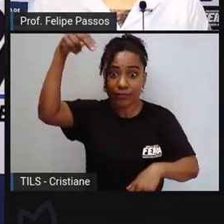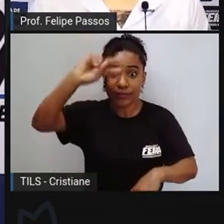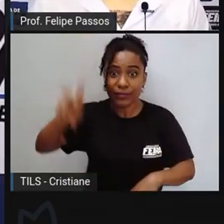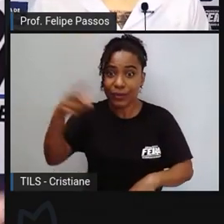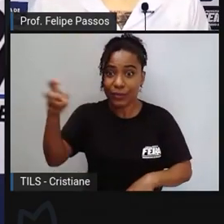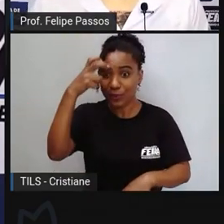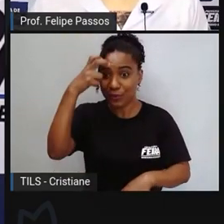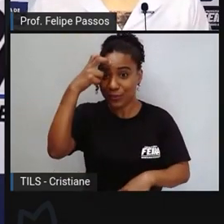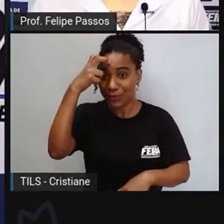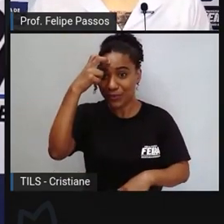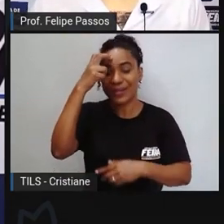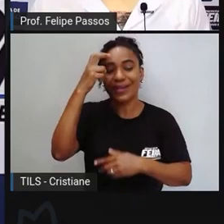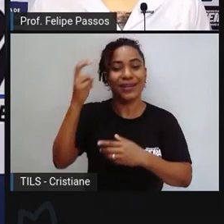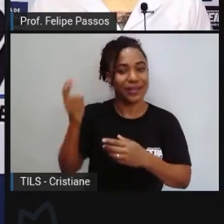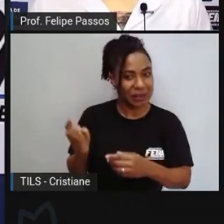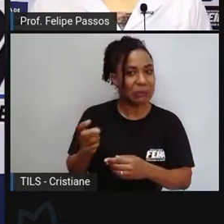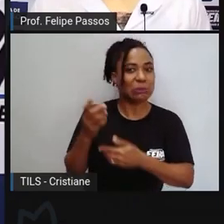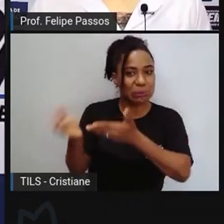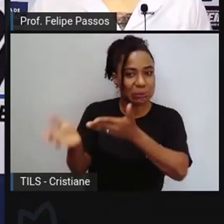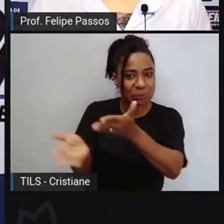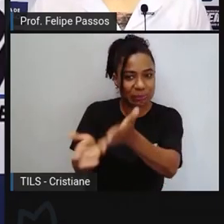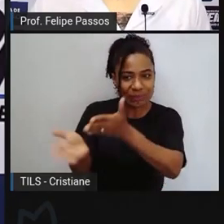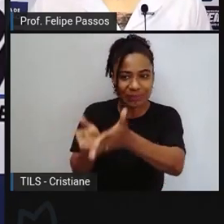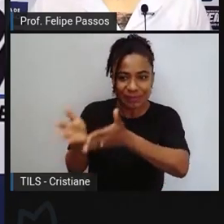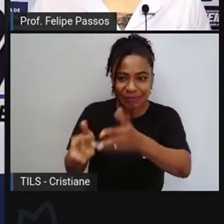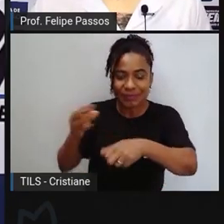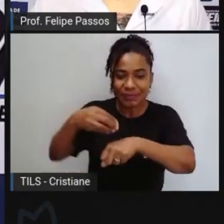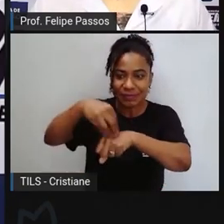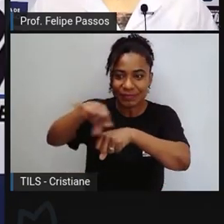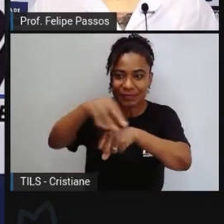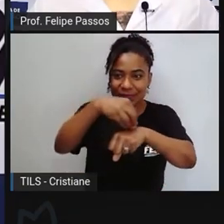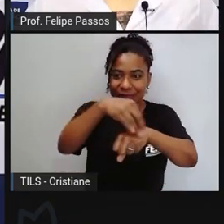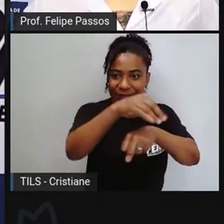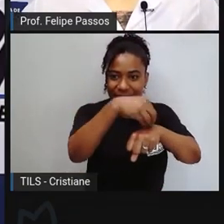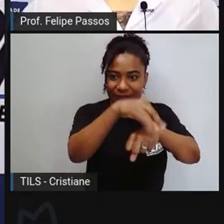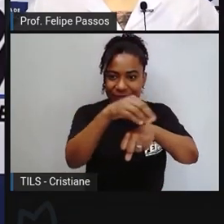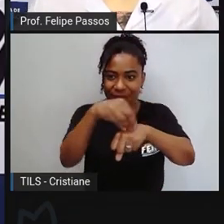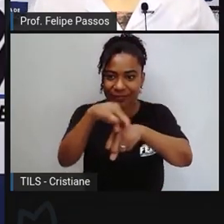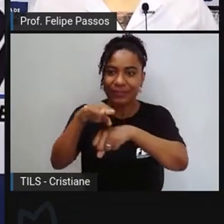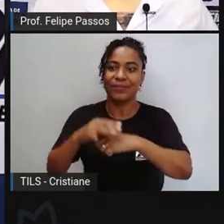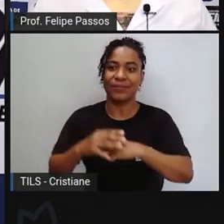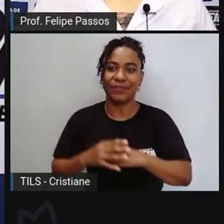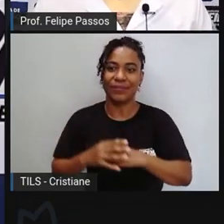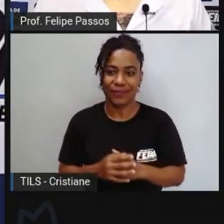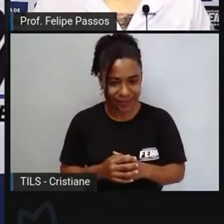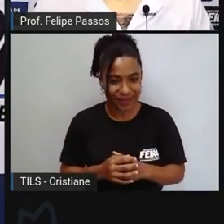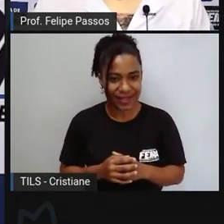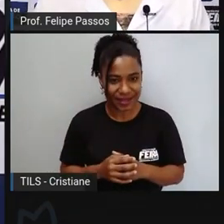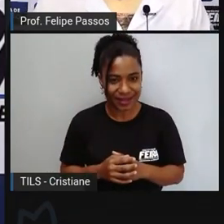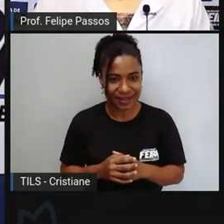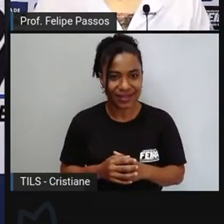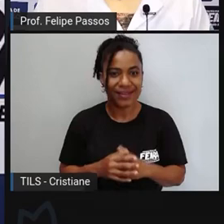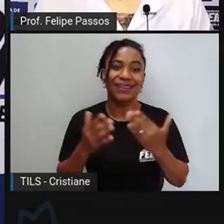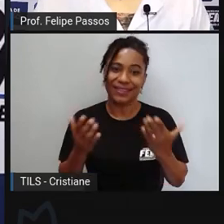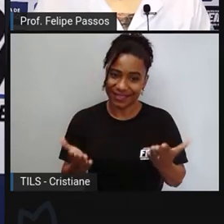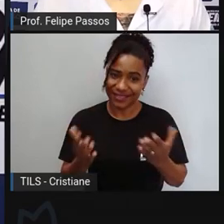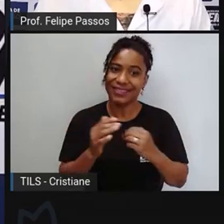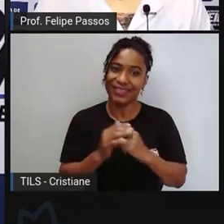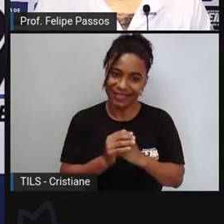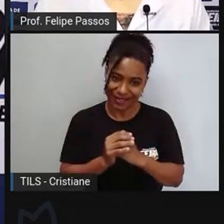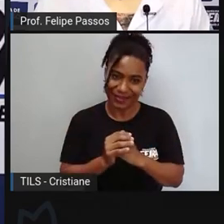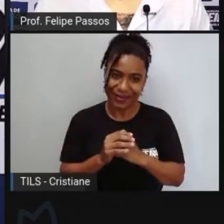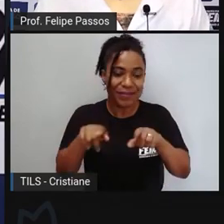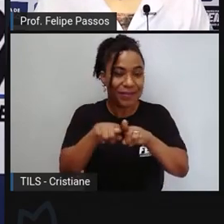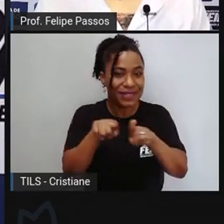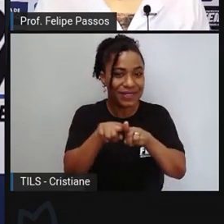irradiasse em toda a nossa família o desejo de ajudar a sociedade